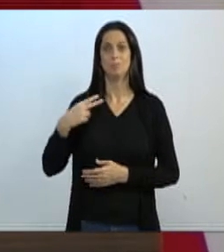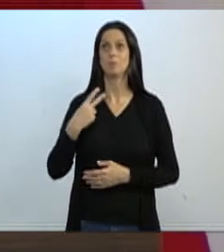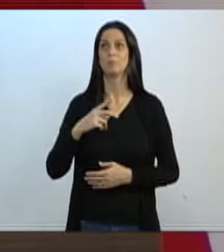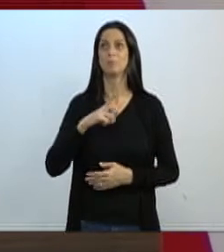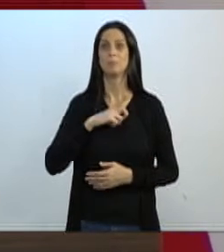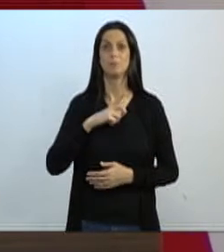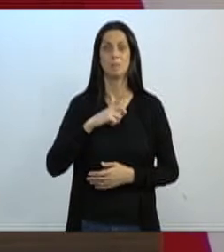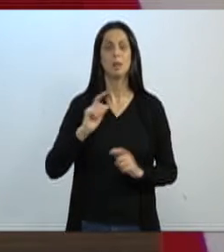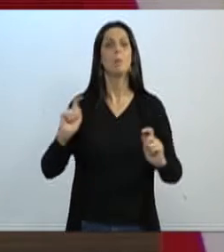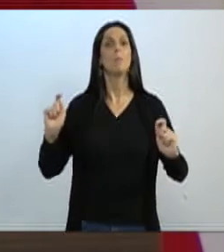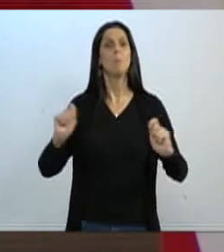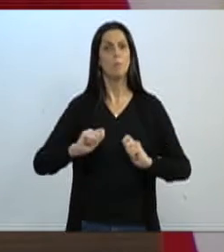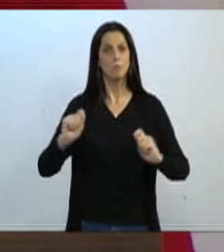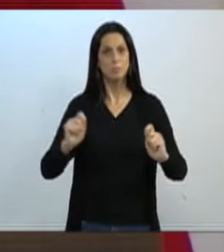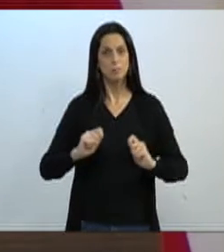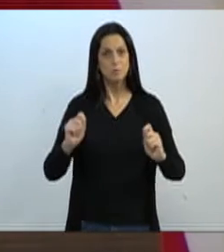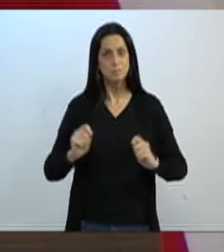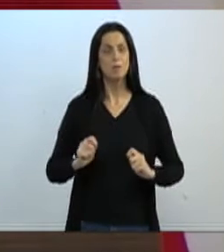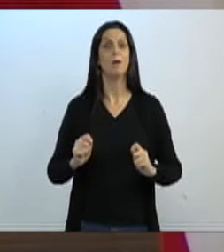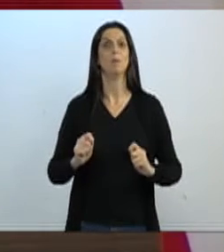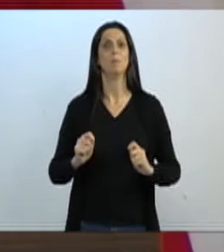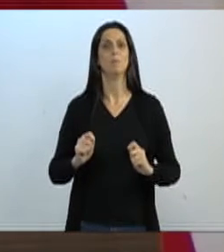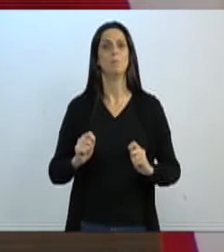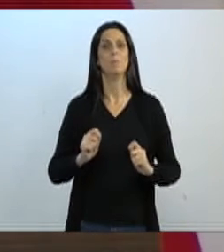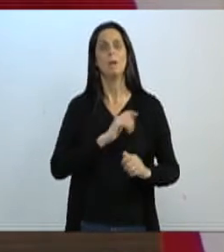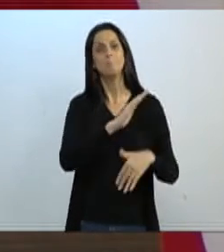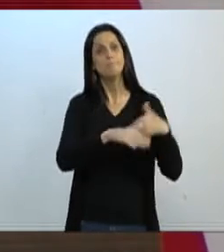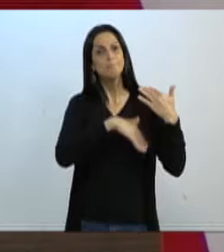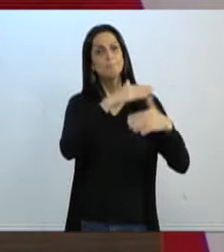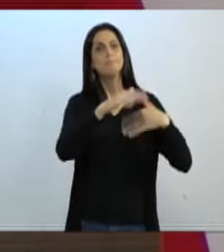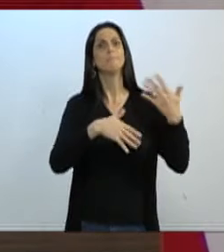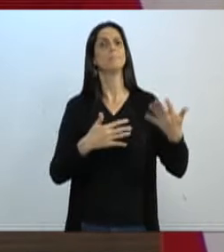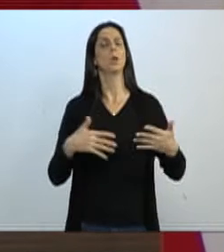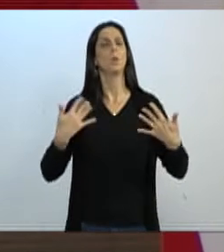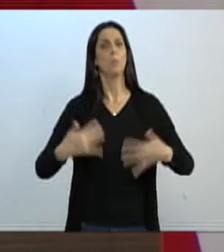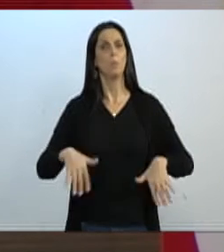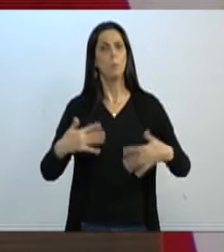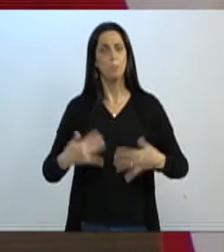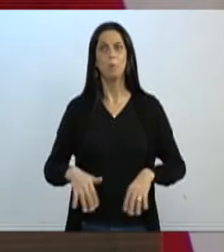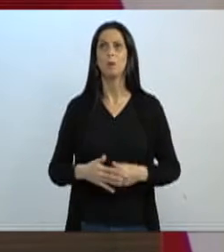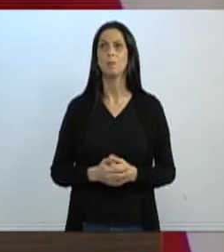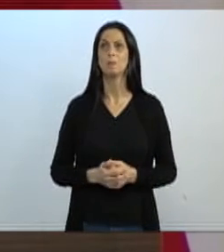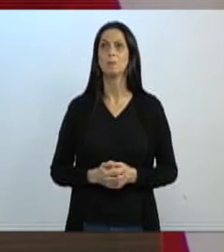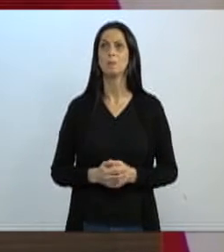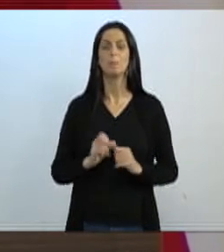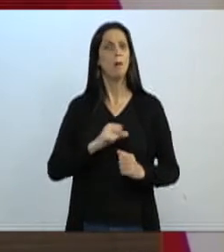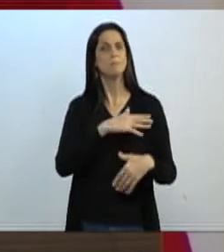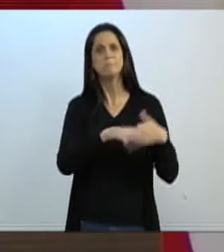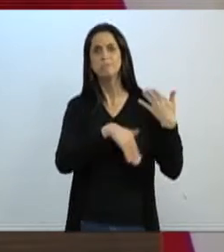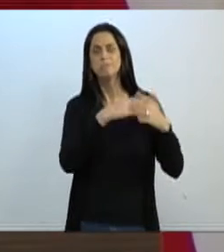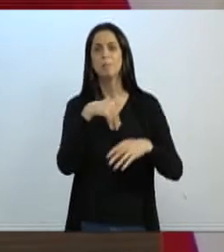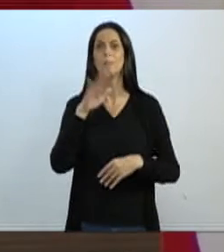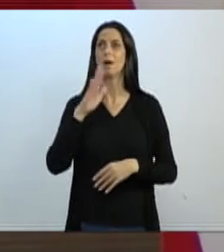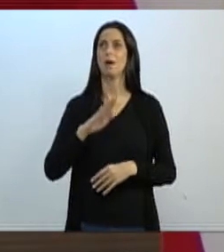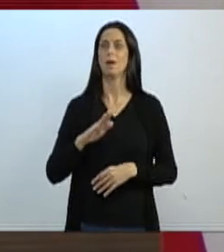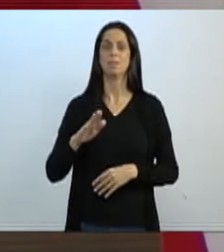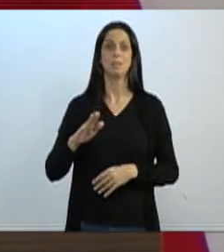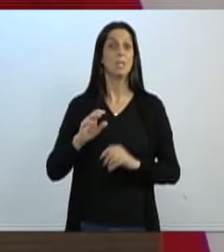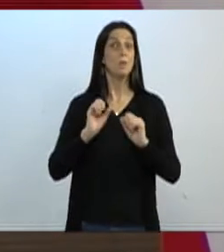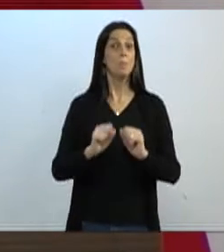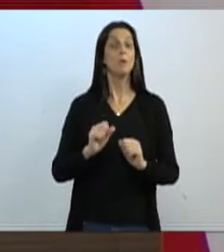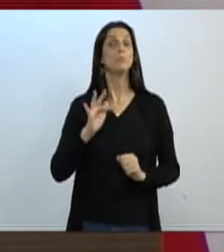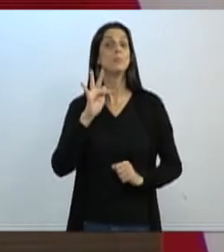potencial para ir muito mais longe do que a vereança. Muito mais longe. Para ser candidato a deputado